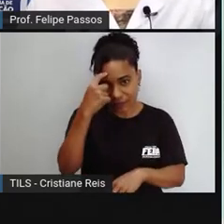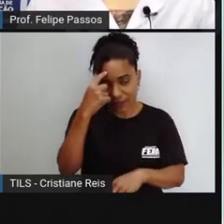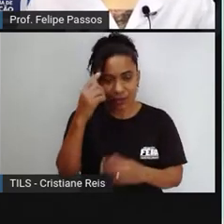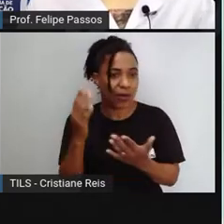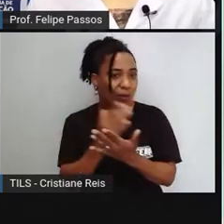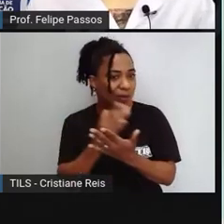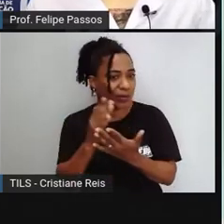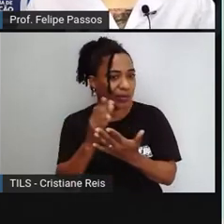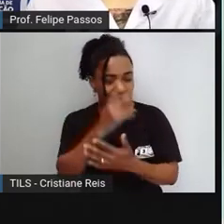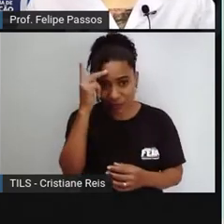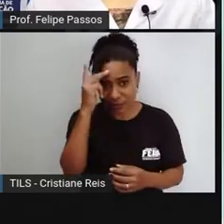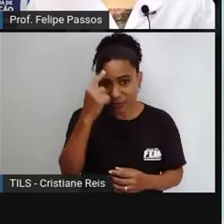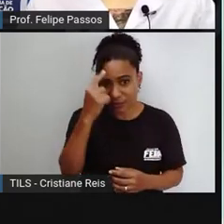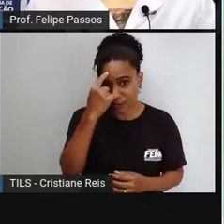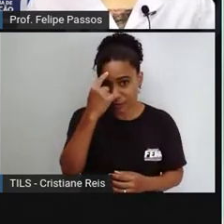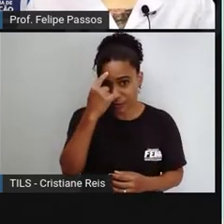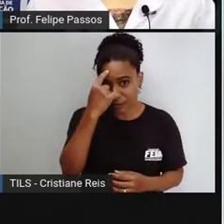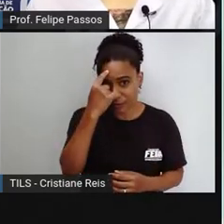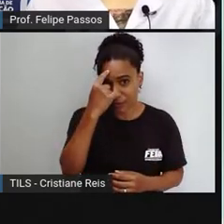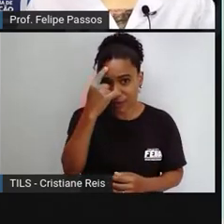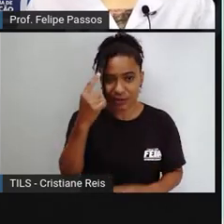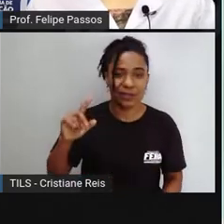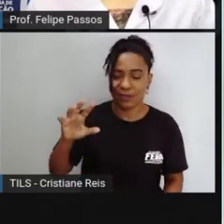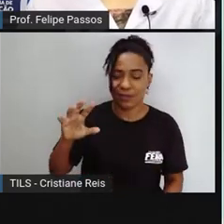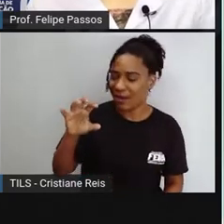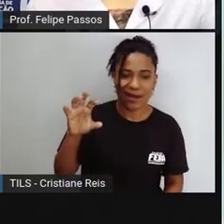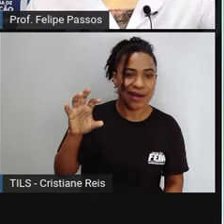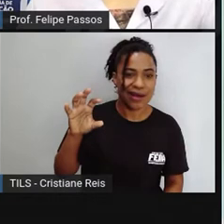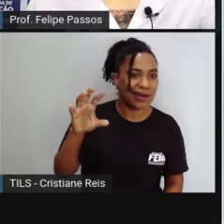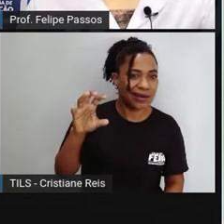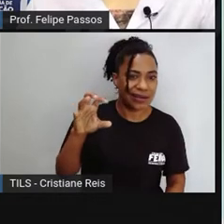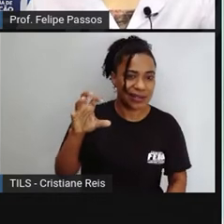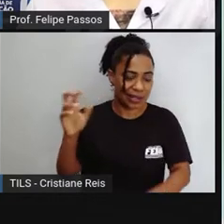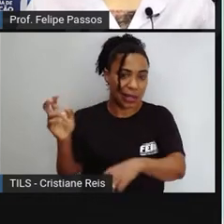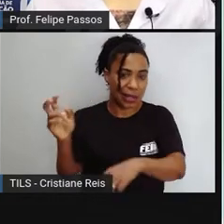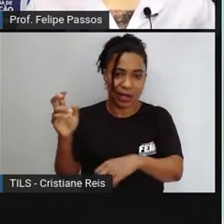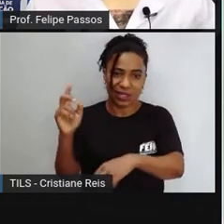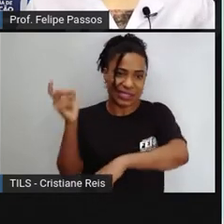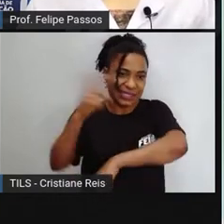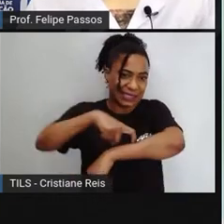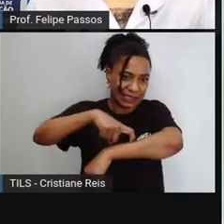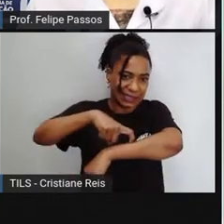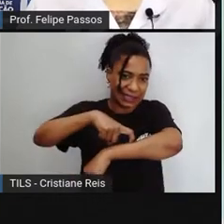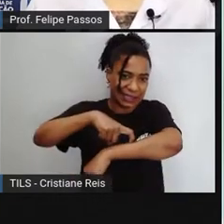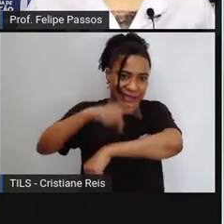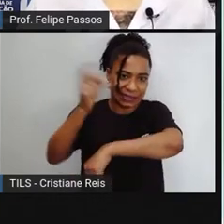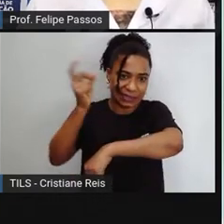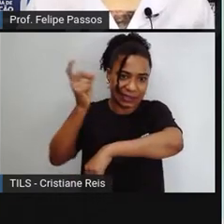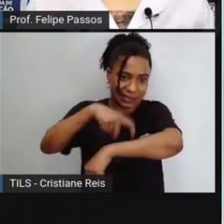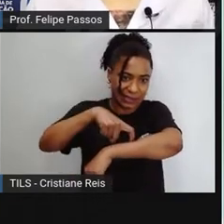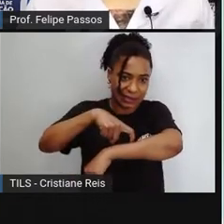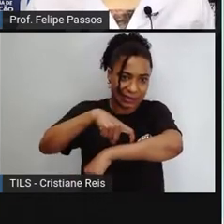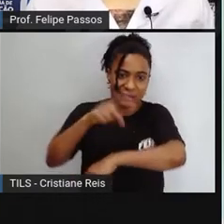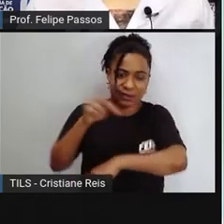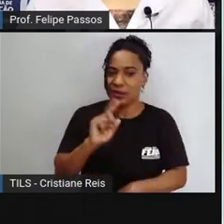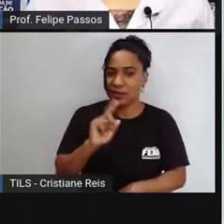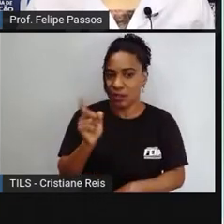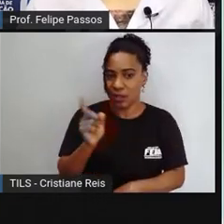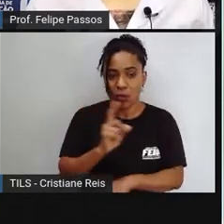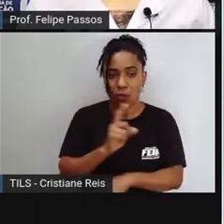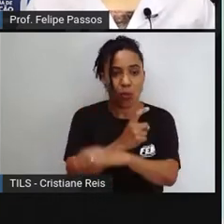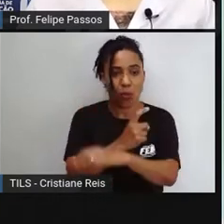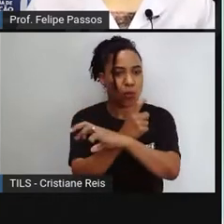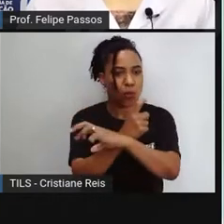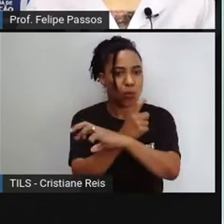pensam, a aranha, ela não tem ferrão, né? Geralmente, abelha, marimbondo, o próprio escorpião, tem aquele